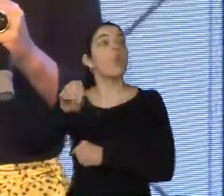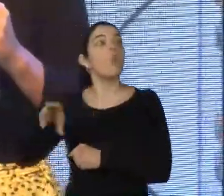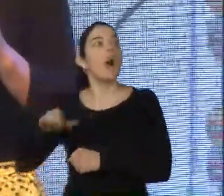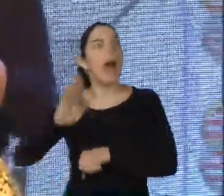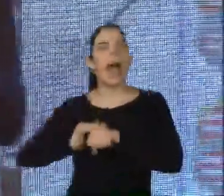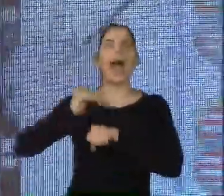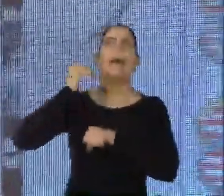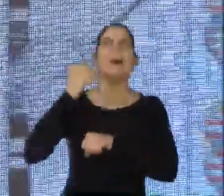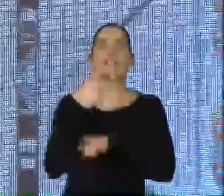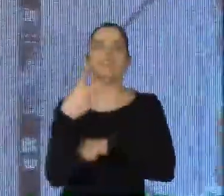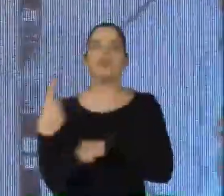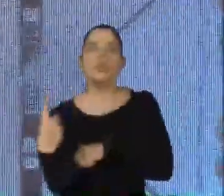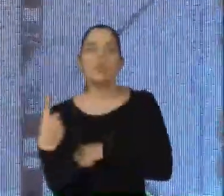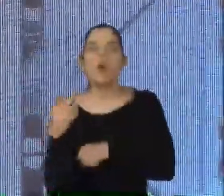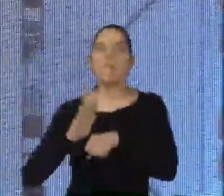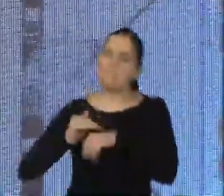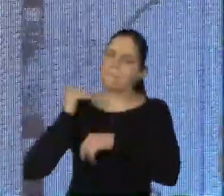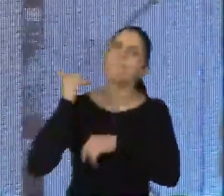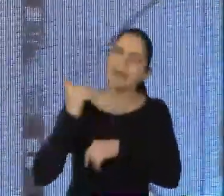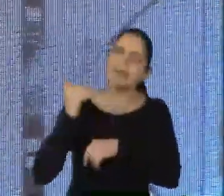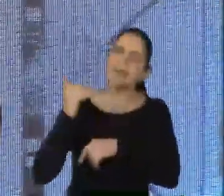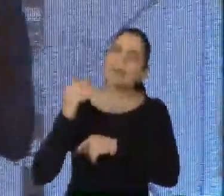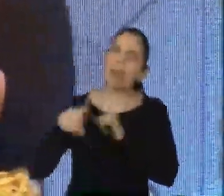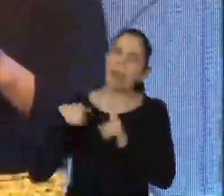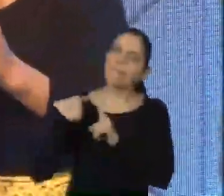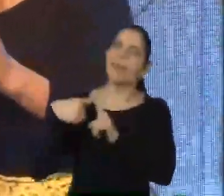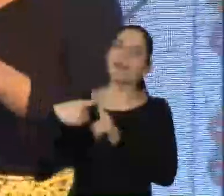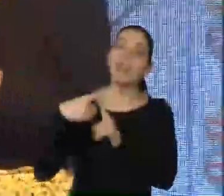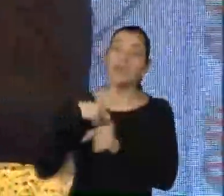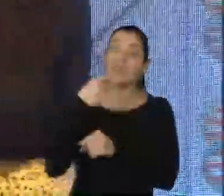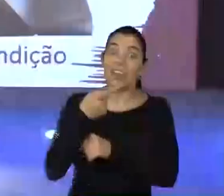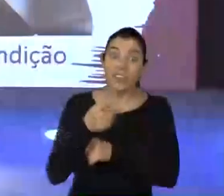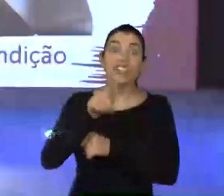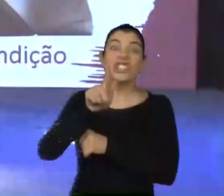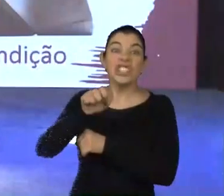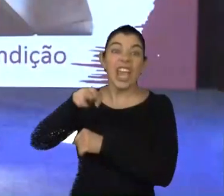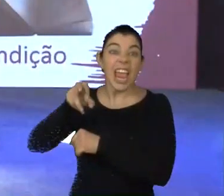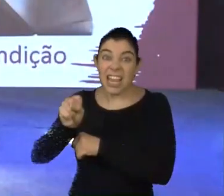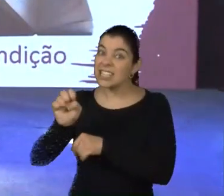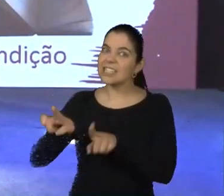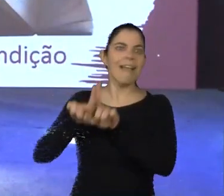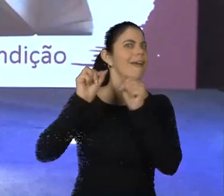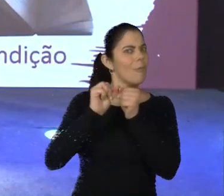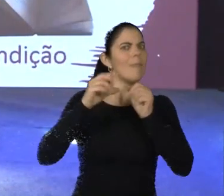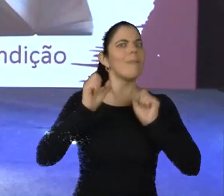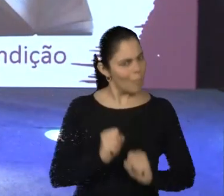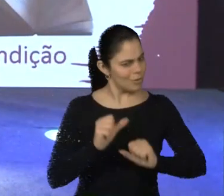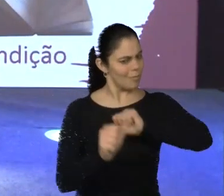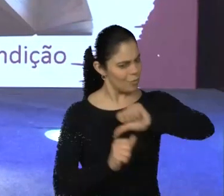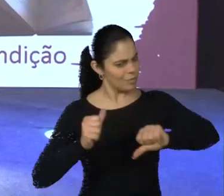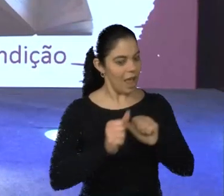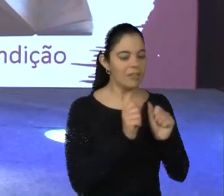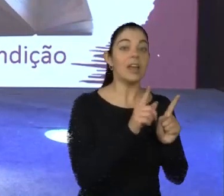mais, um cromossoma 21 a mais, a trissomia 21. Eu estou falando de genes também. Eu estou falando que eu posso ter uma mudança naquela